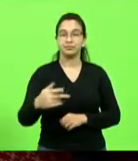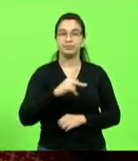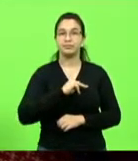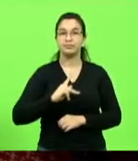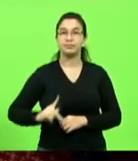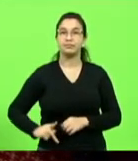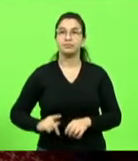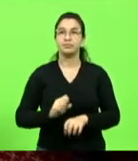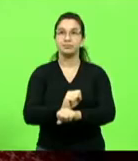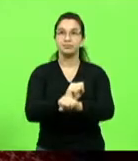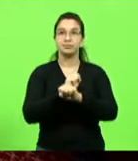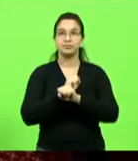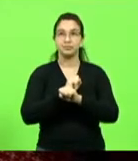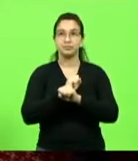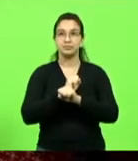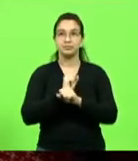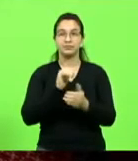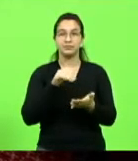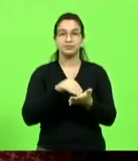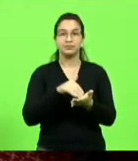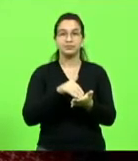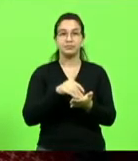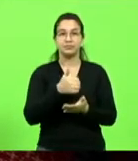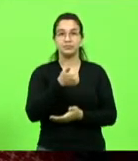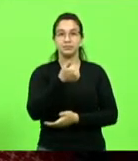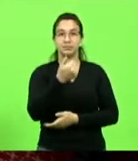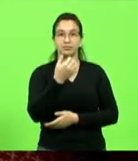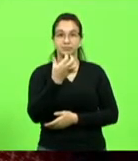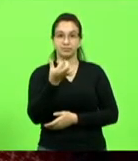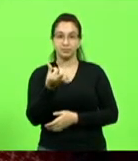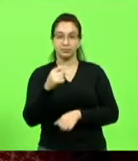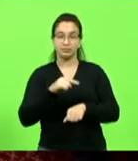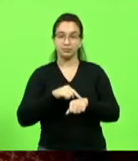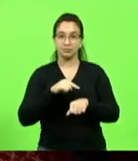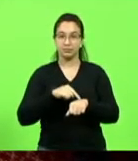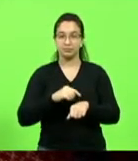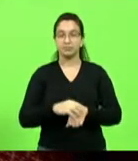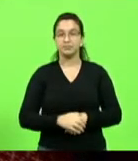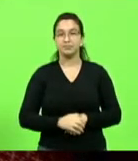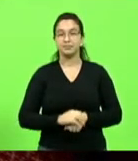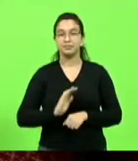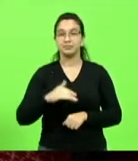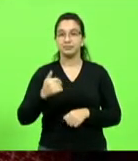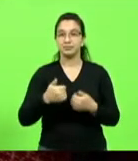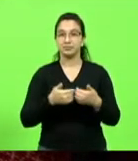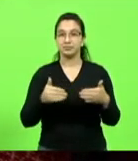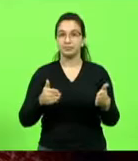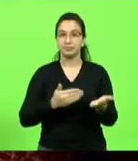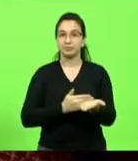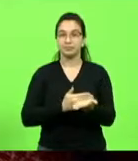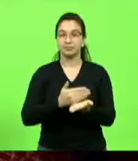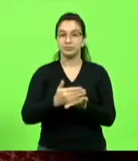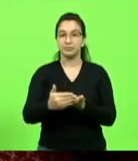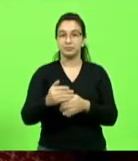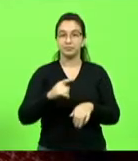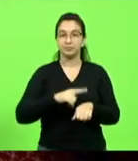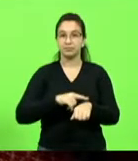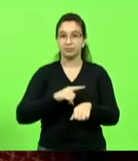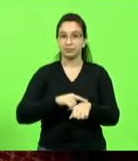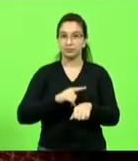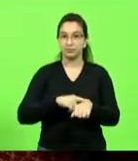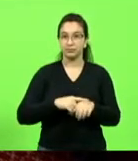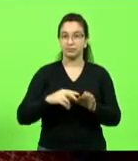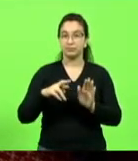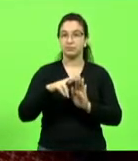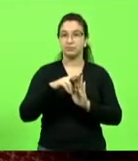suspendeu a sessão até às 16h. Reaberta a sessão, o senhor presidente adentrou no próximo horário. Ordem